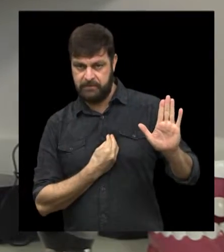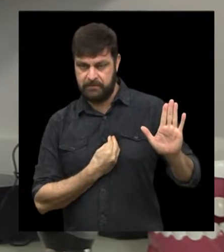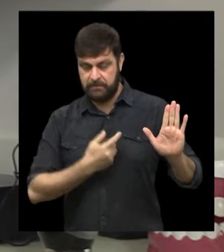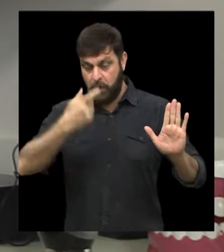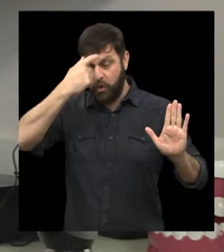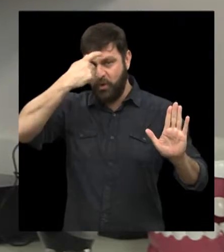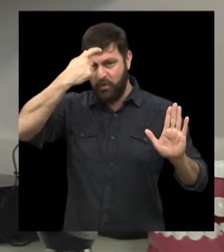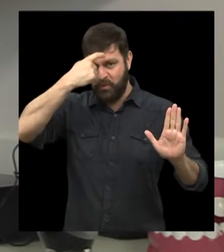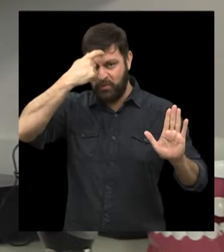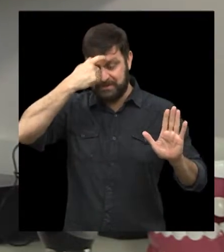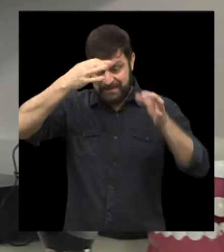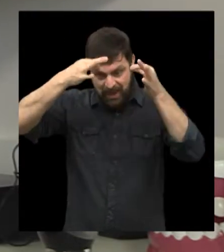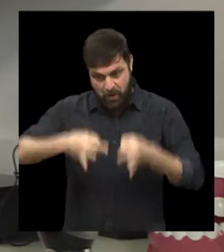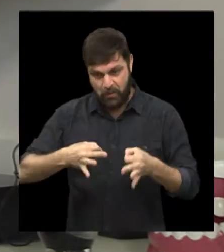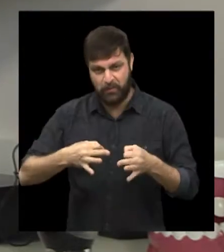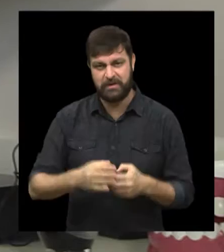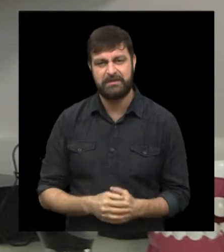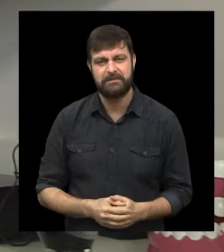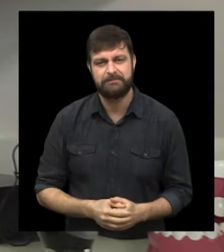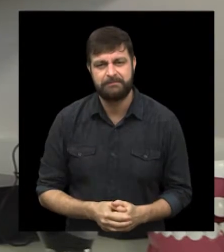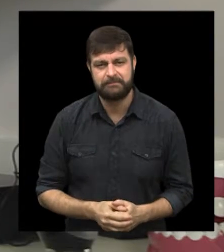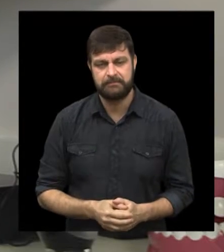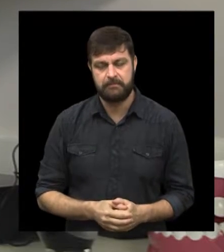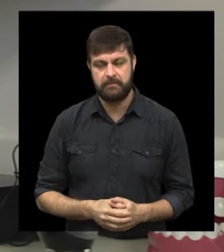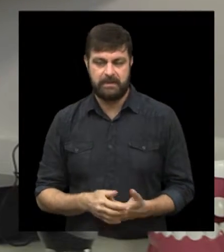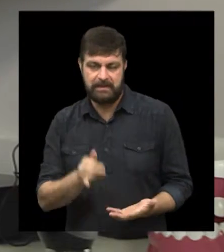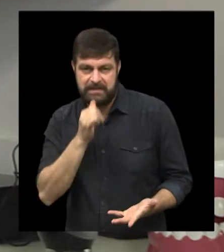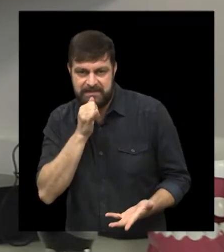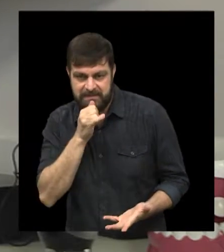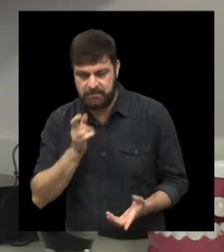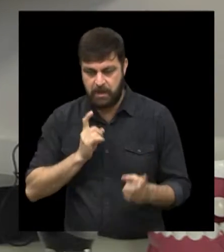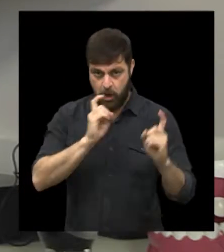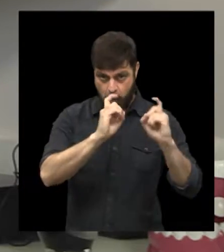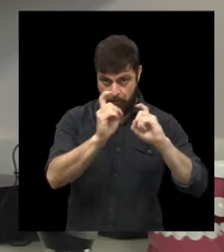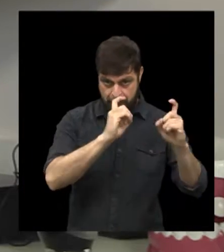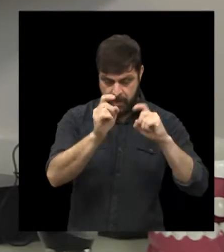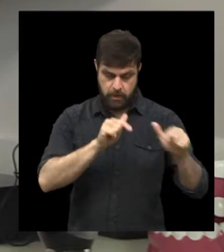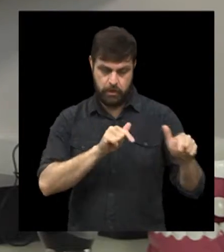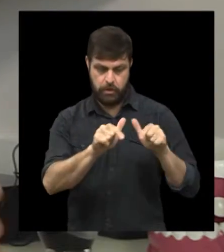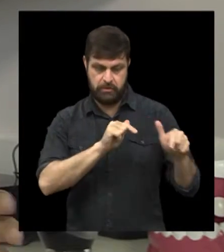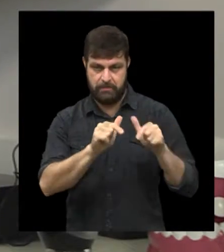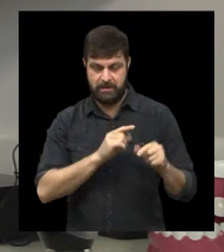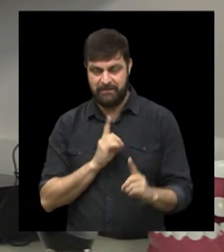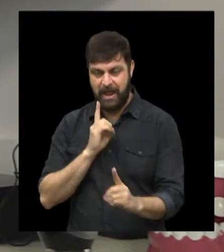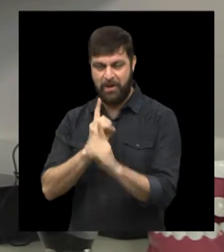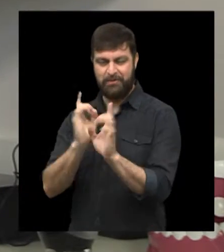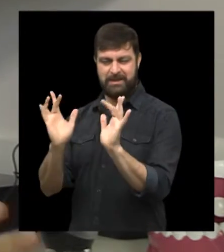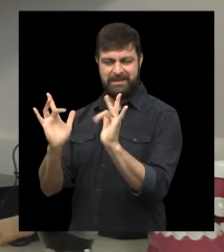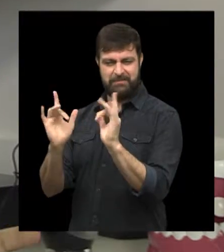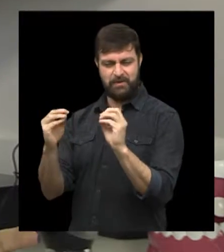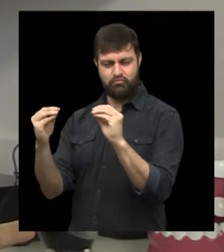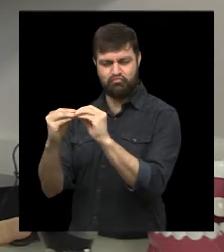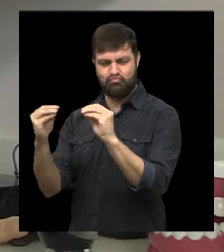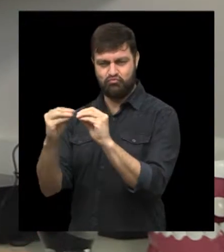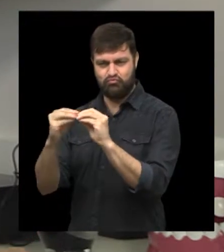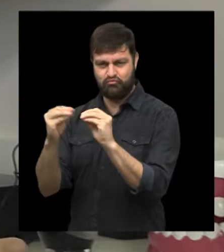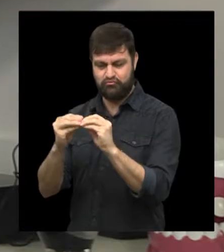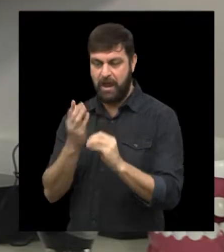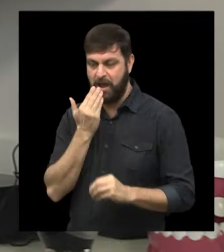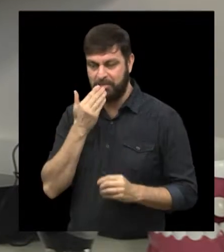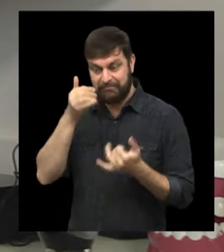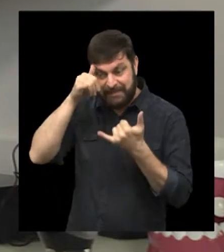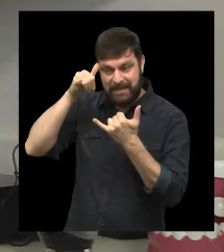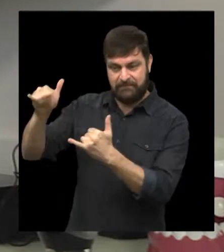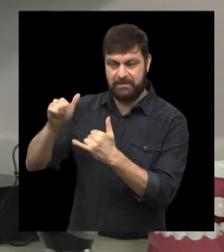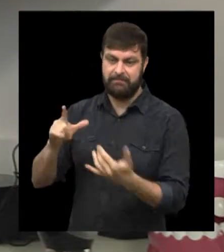né? Bom senso. O que é bom senso nesse sentido? Se você tem uma reunião de trabalho, se você tem um encontro amoroso, evita esses alimentos, claro.